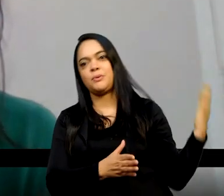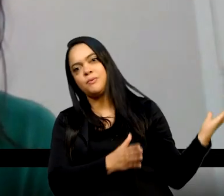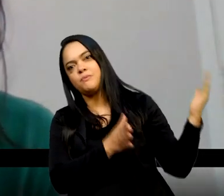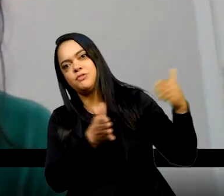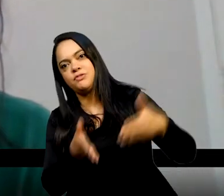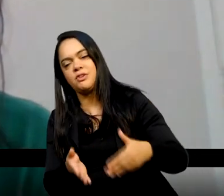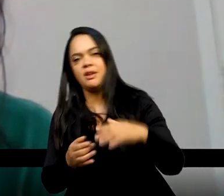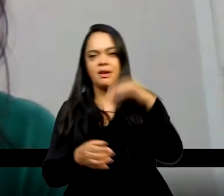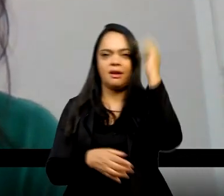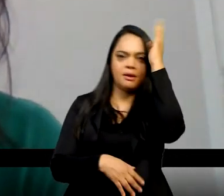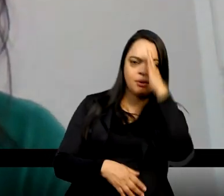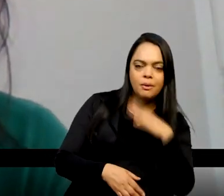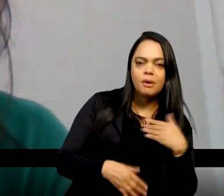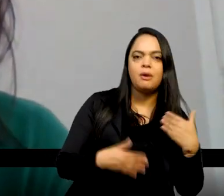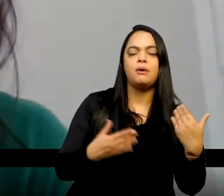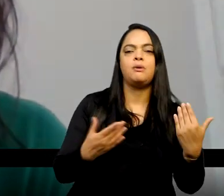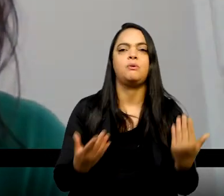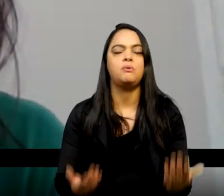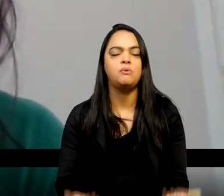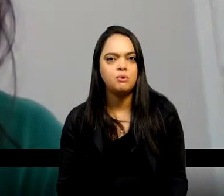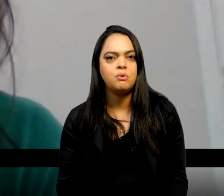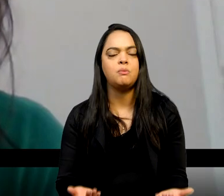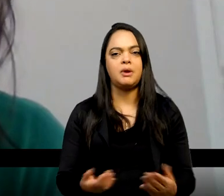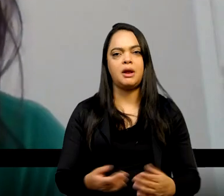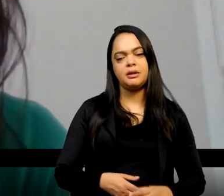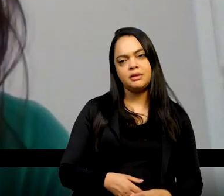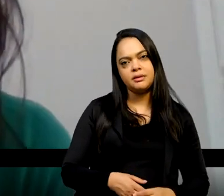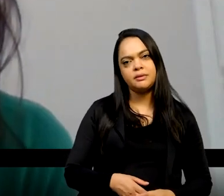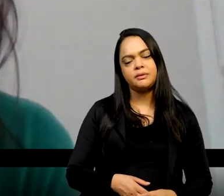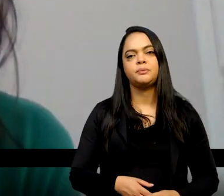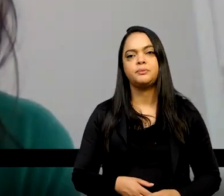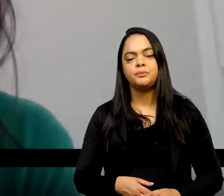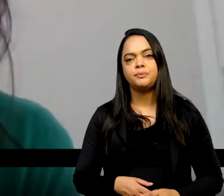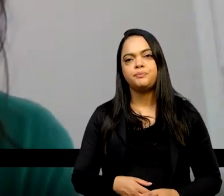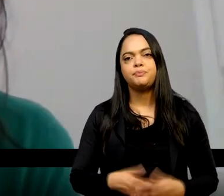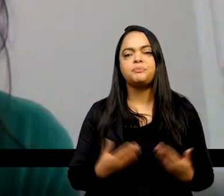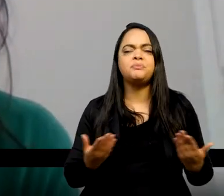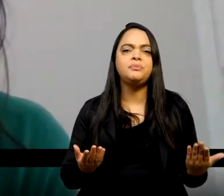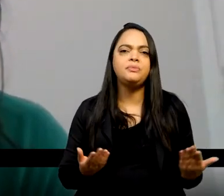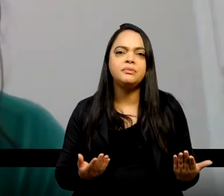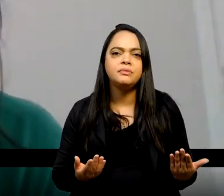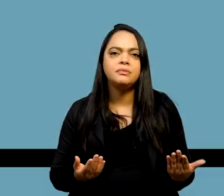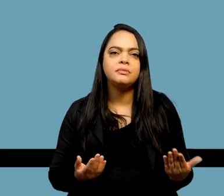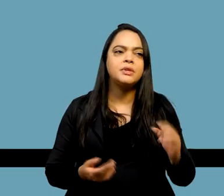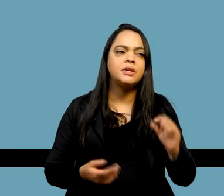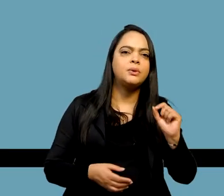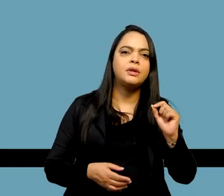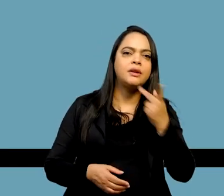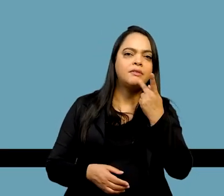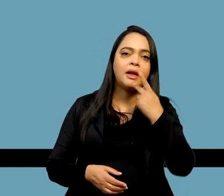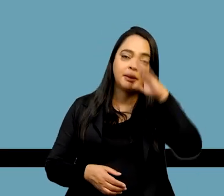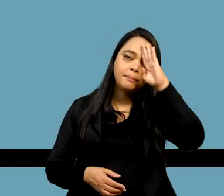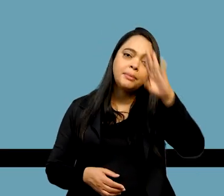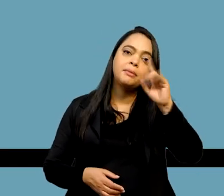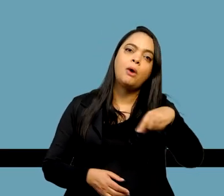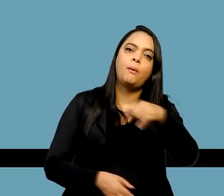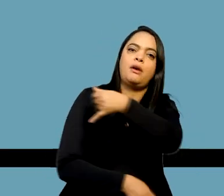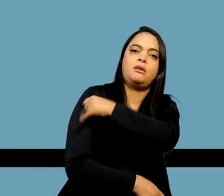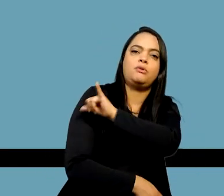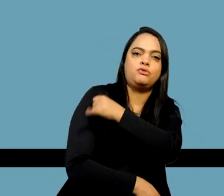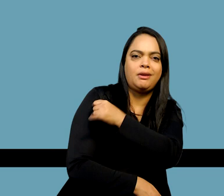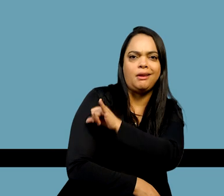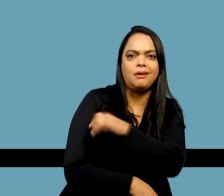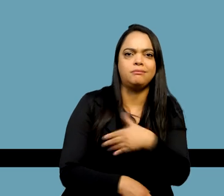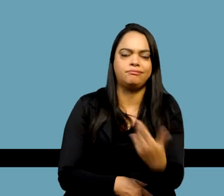para o processo de independência do Brasil, e no papel proeminente do Rio de Janeiro nesse processo,